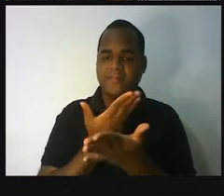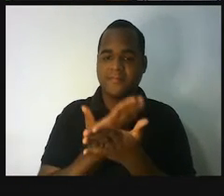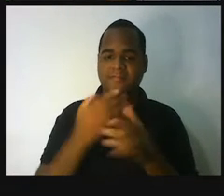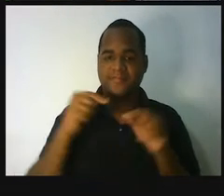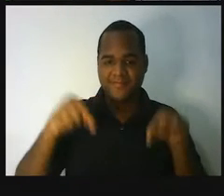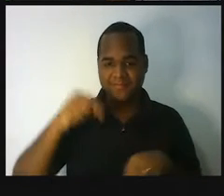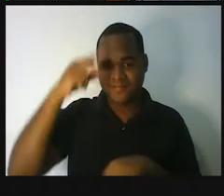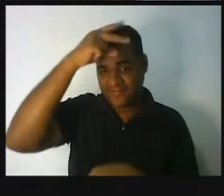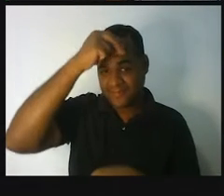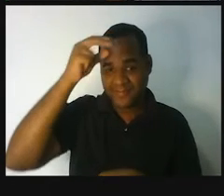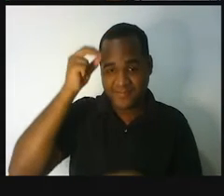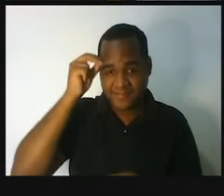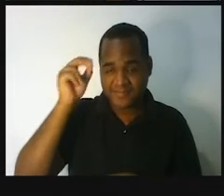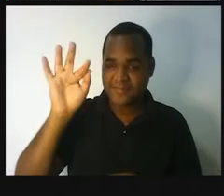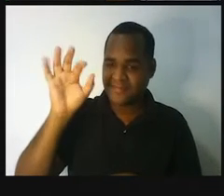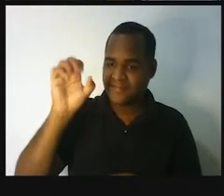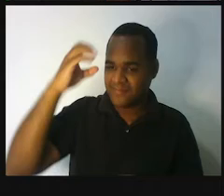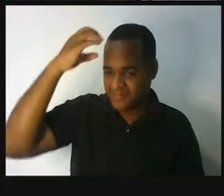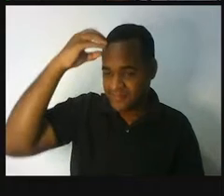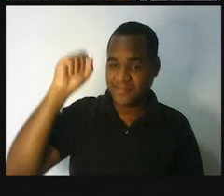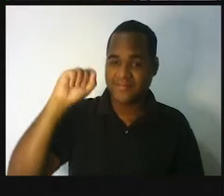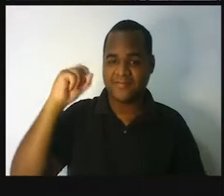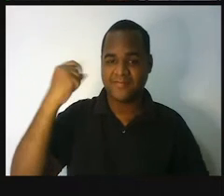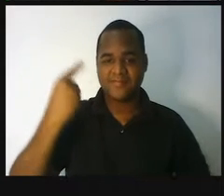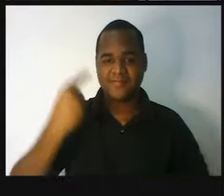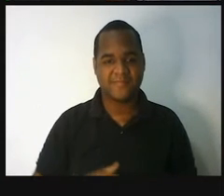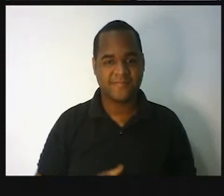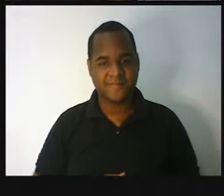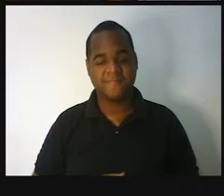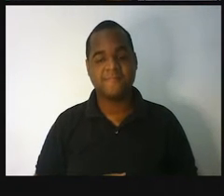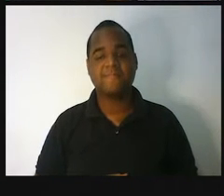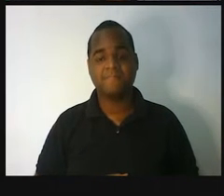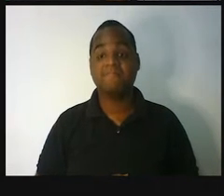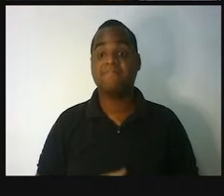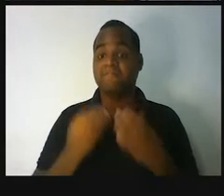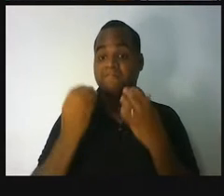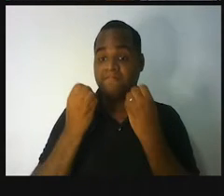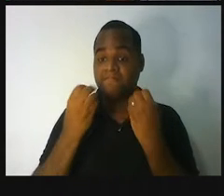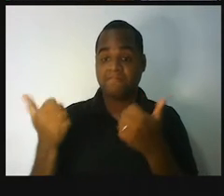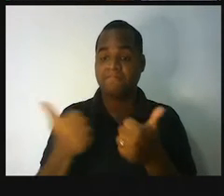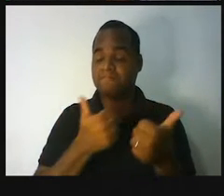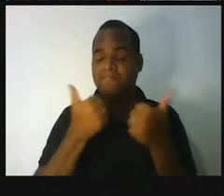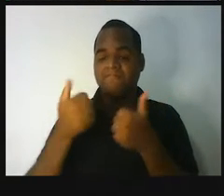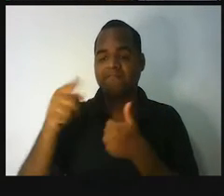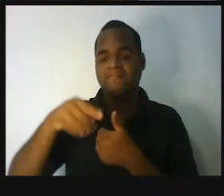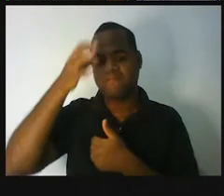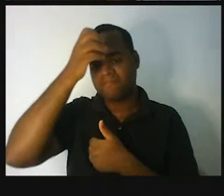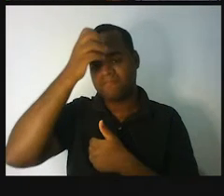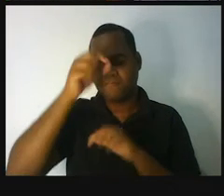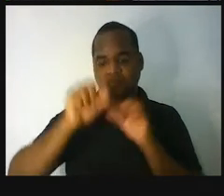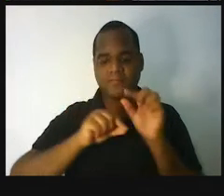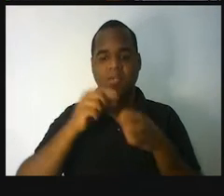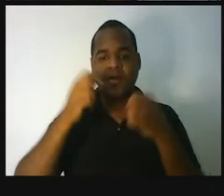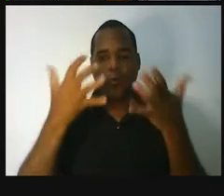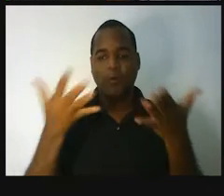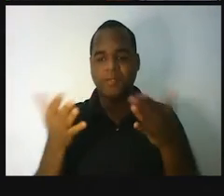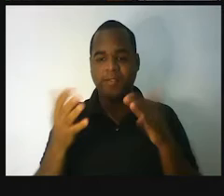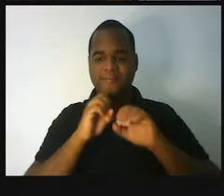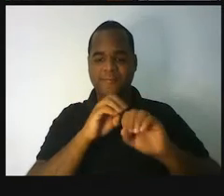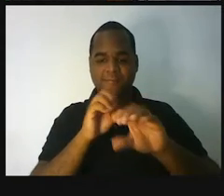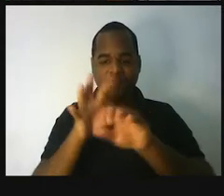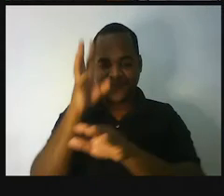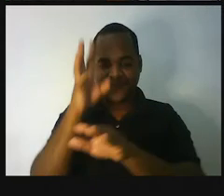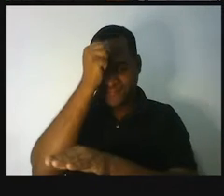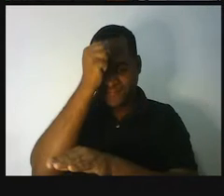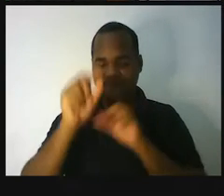Educação da nossa Princesa do Sertão. Bom, o que é que nós vamos aprender nessa aula de hoje? Essa aula de hoje